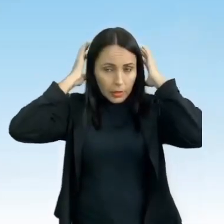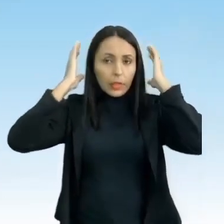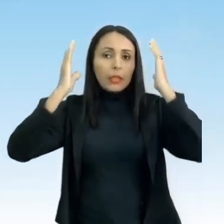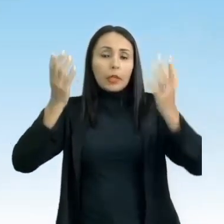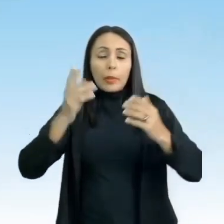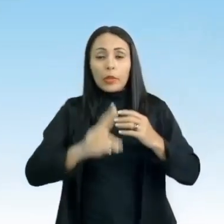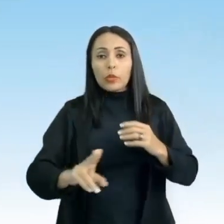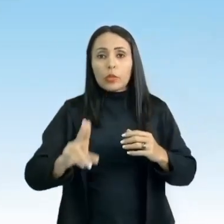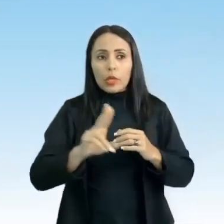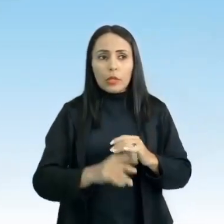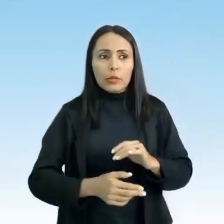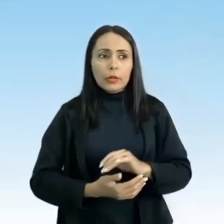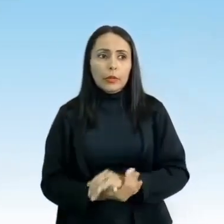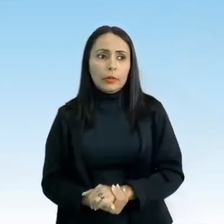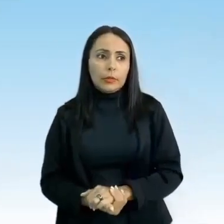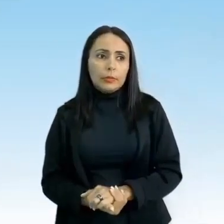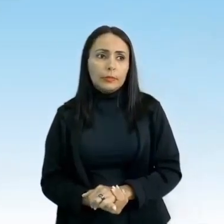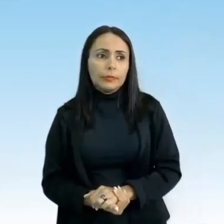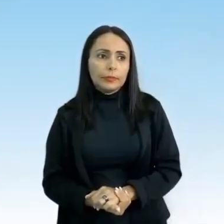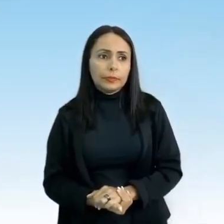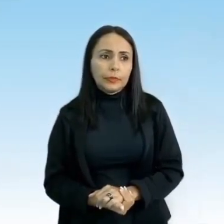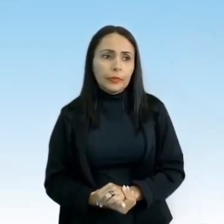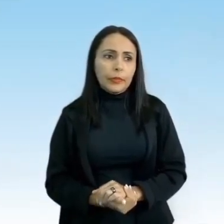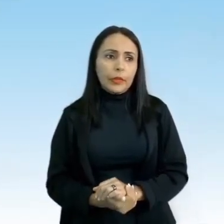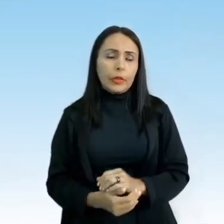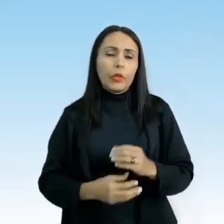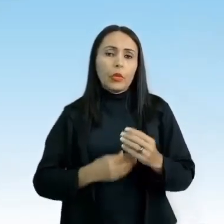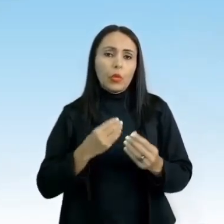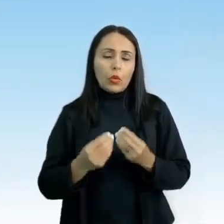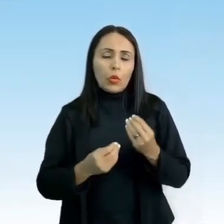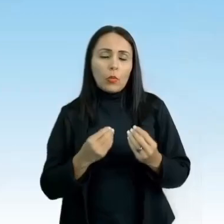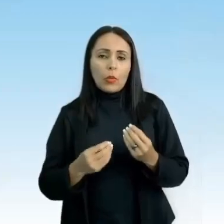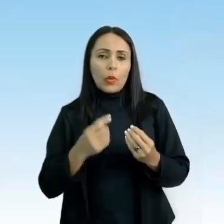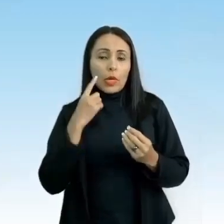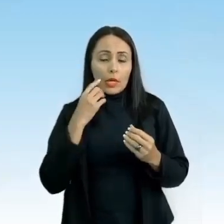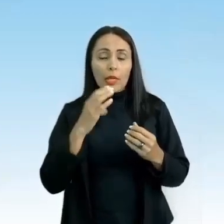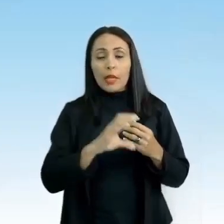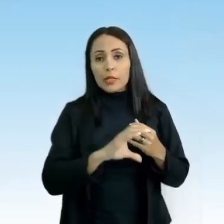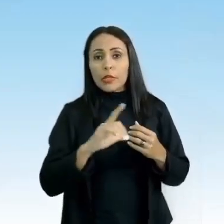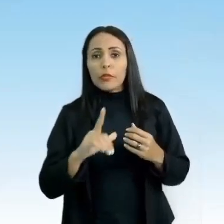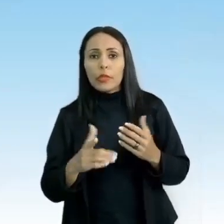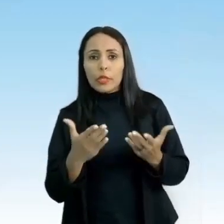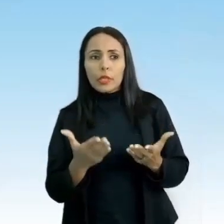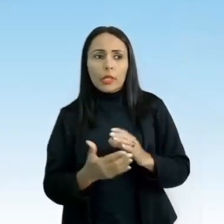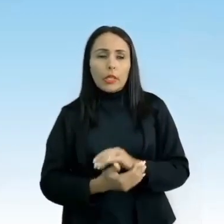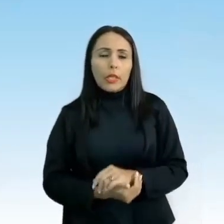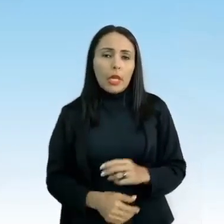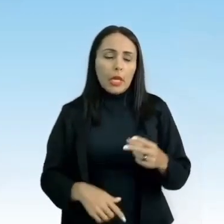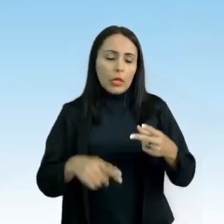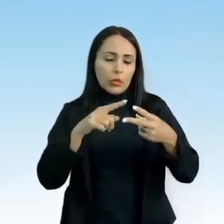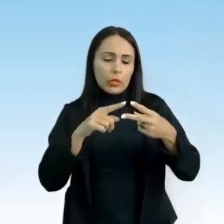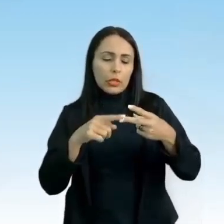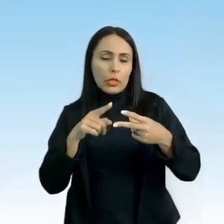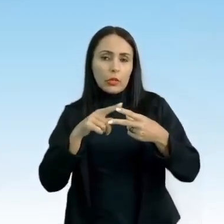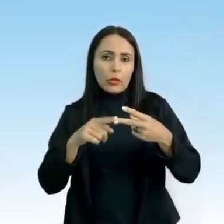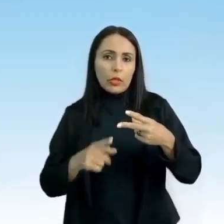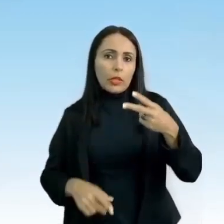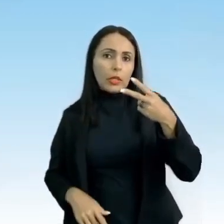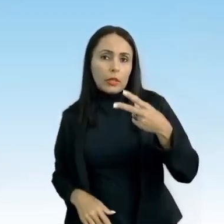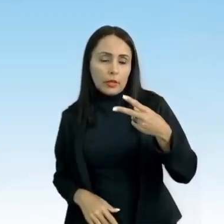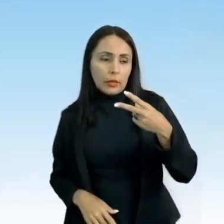aventura, ok? E como é que esses esportes de aventura, eles se classificam? Em duas categorias, pessoal.